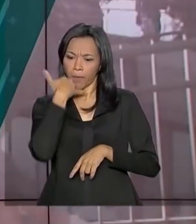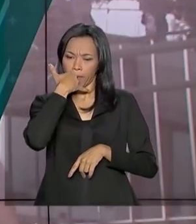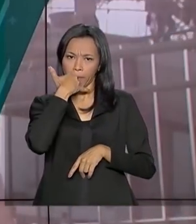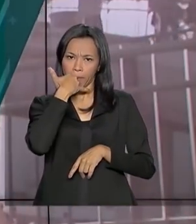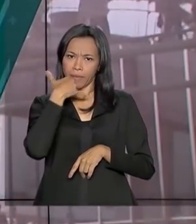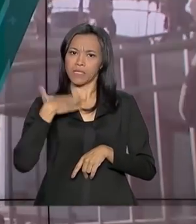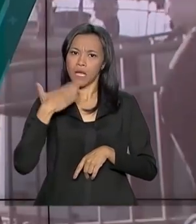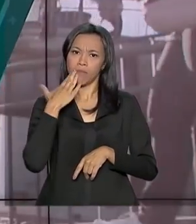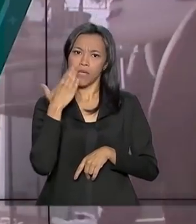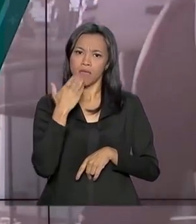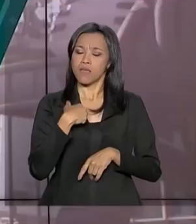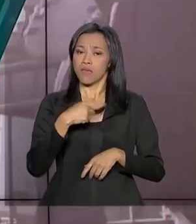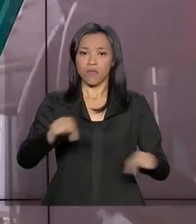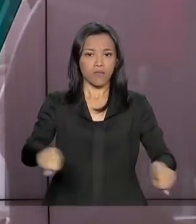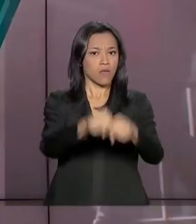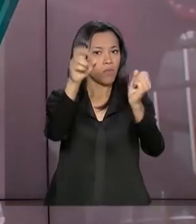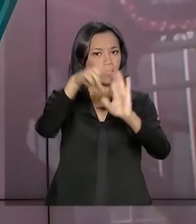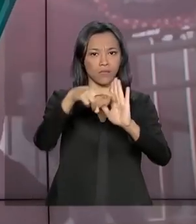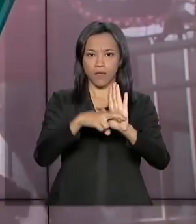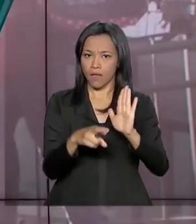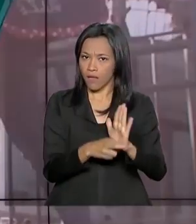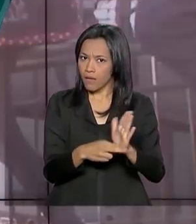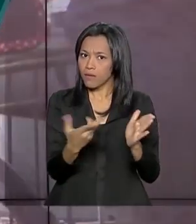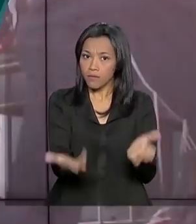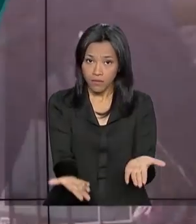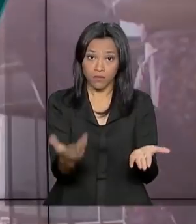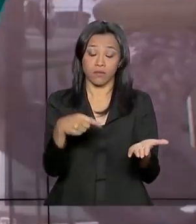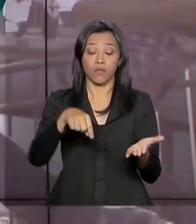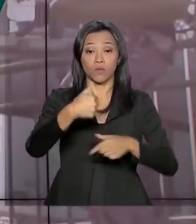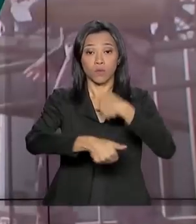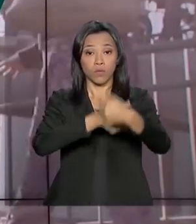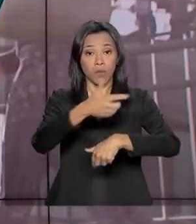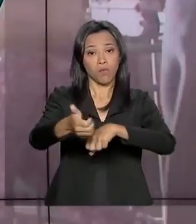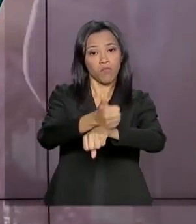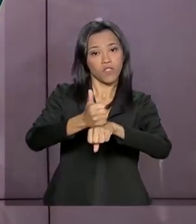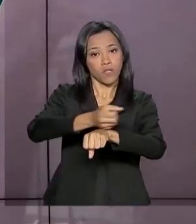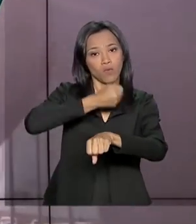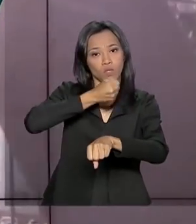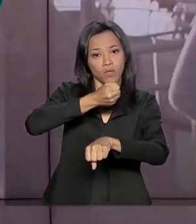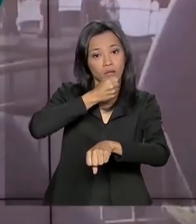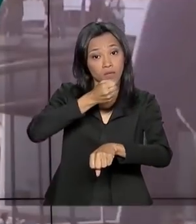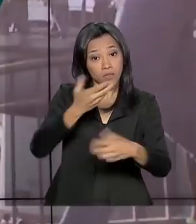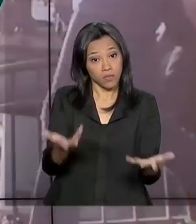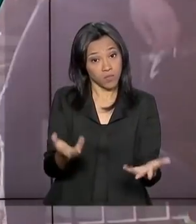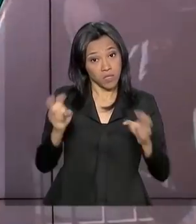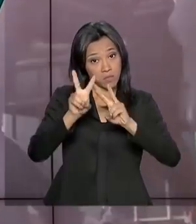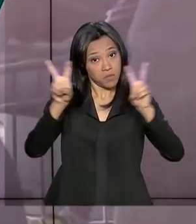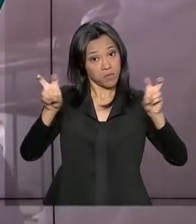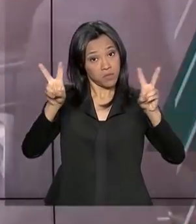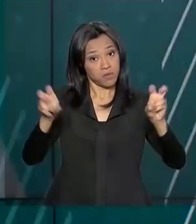contrariando regra básica do jornalismo. Para Sérgio Moro, as mensagens que o citam, abre aspas,